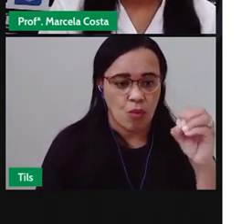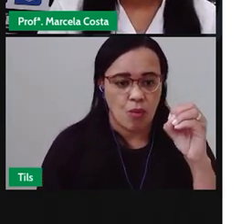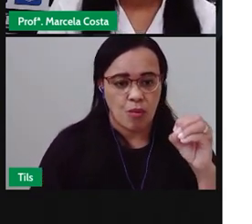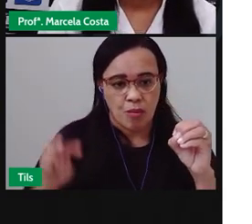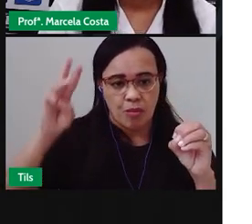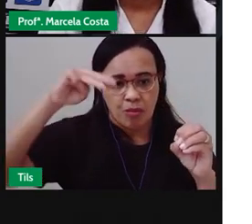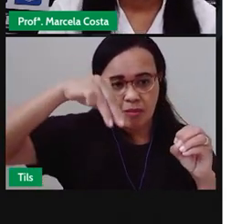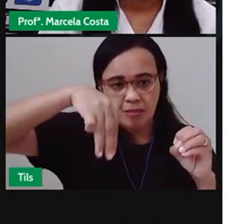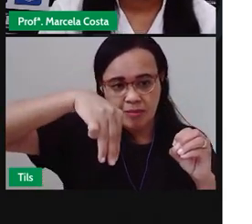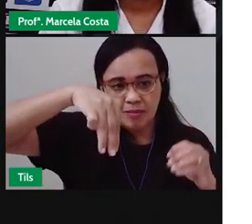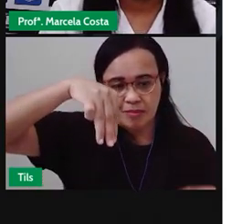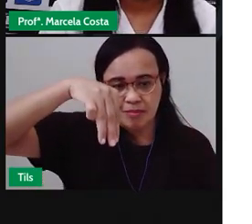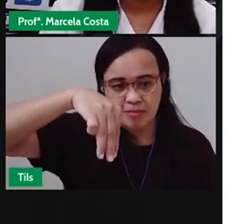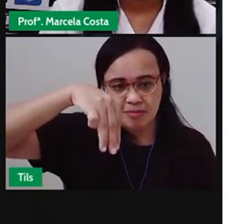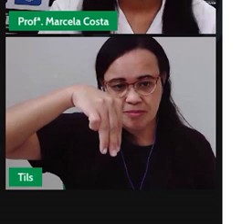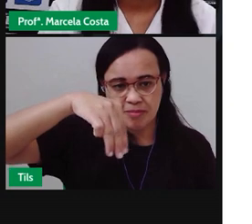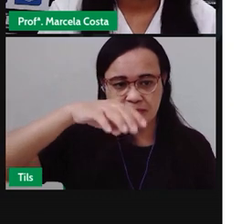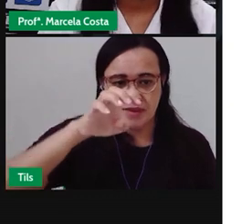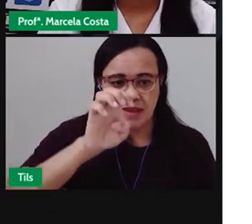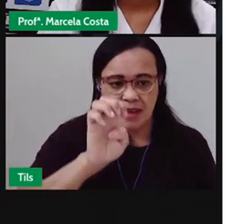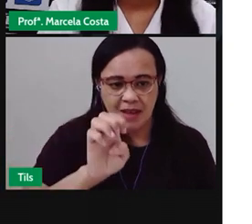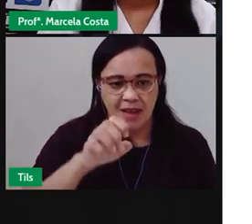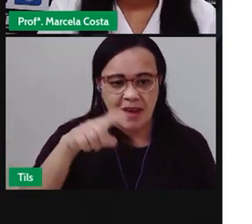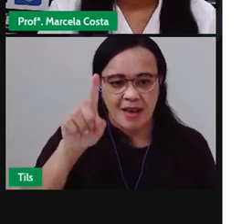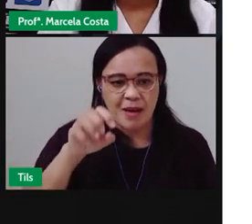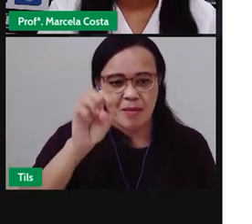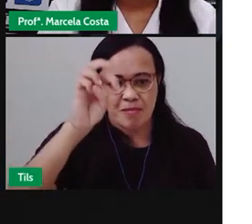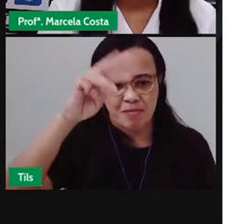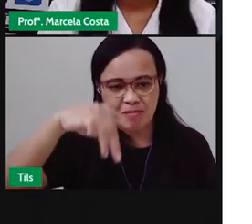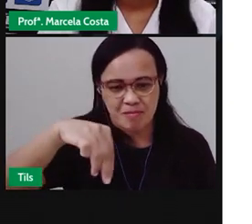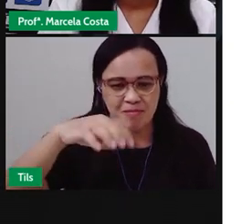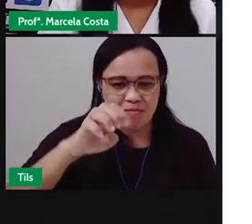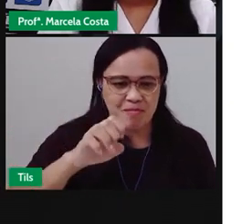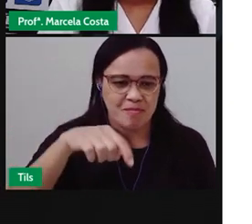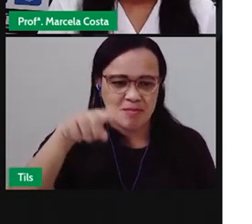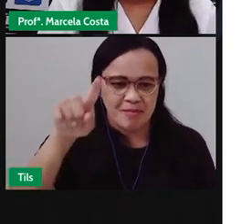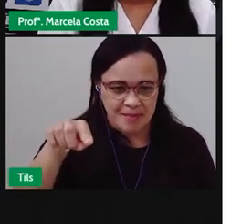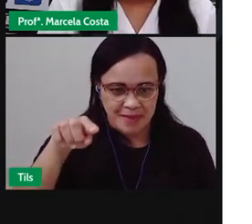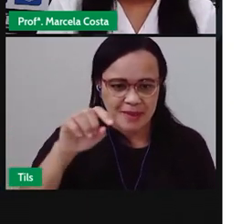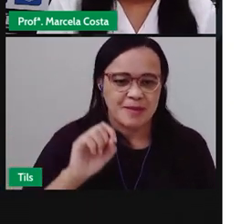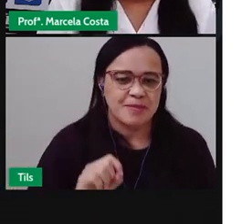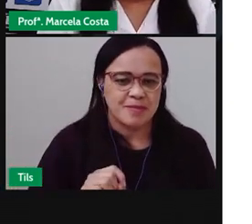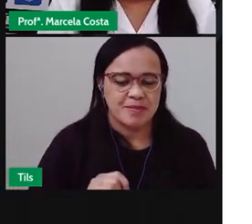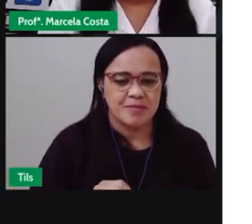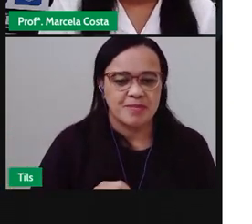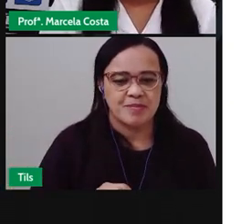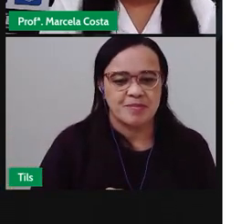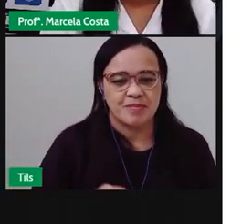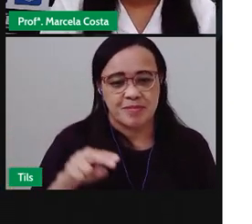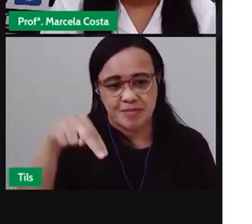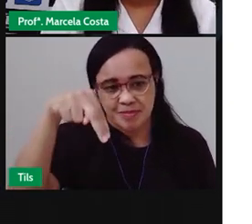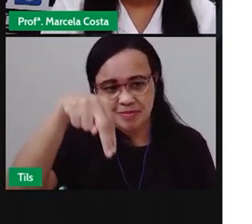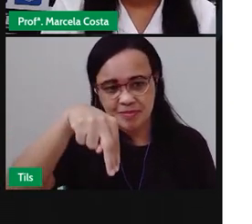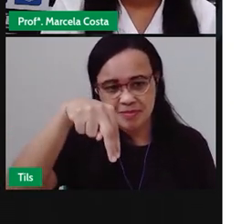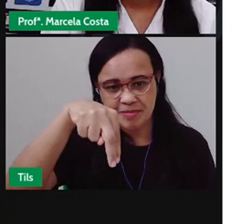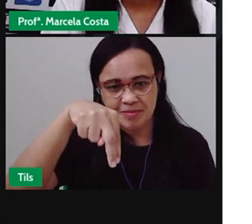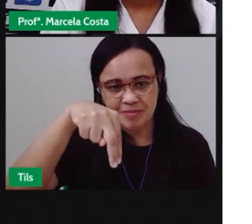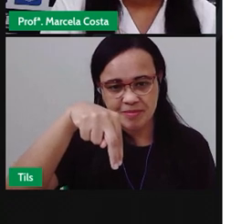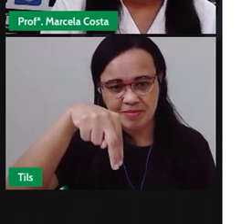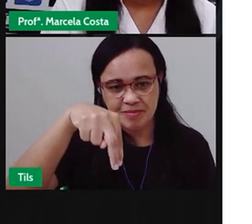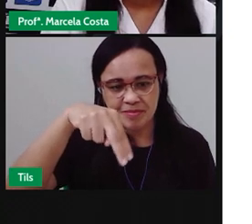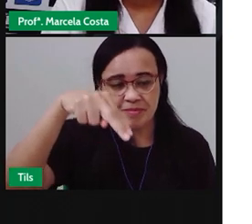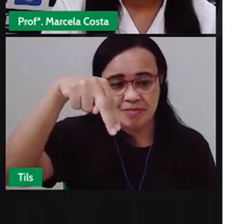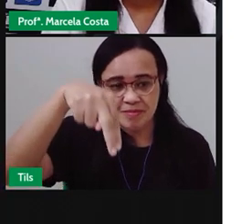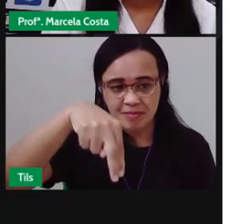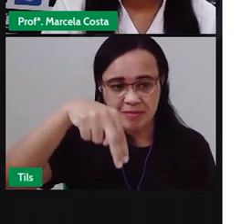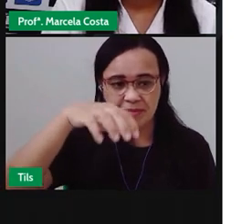O M é Mê O E o M é